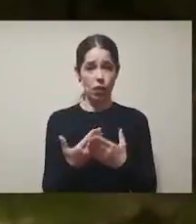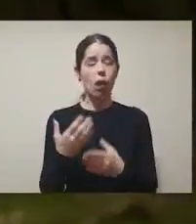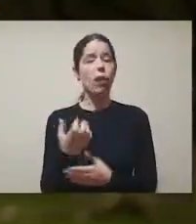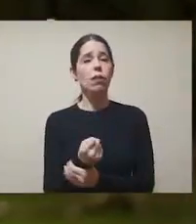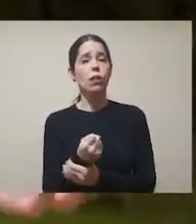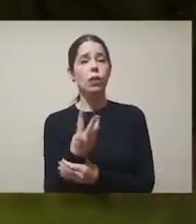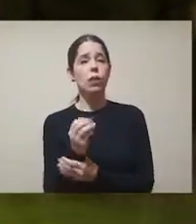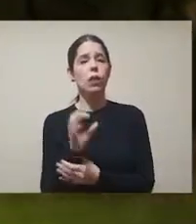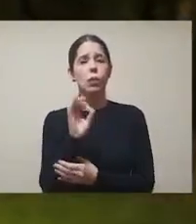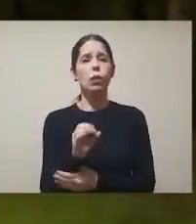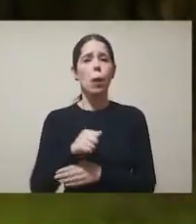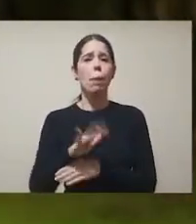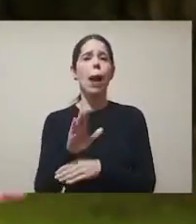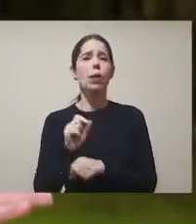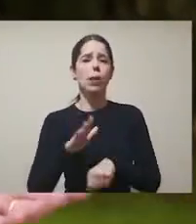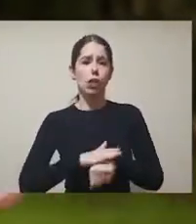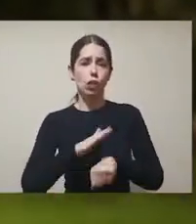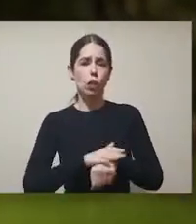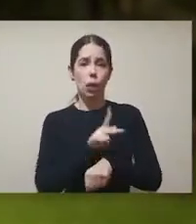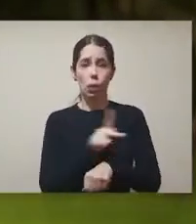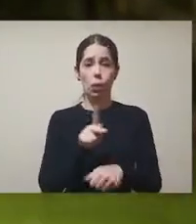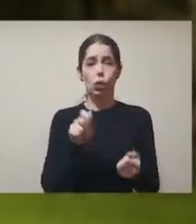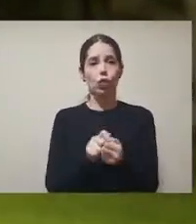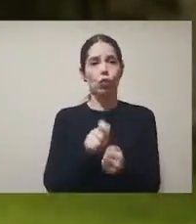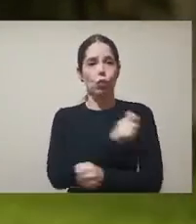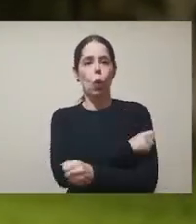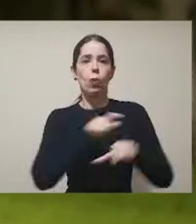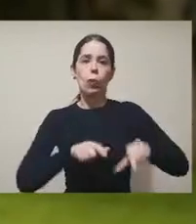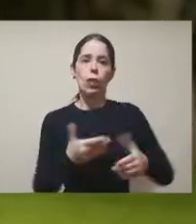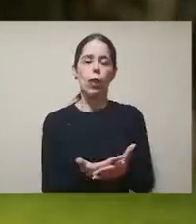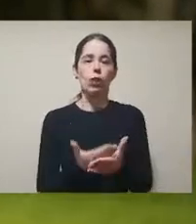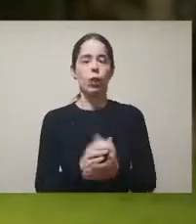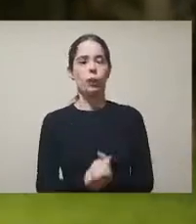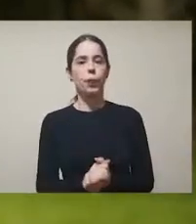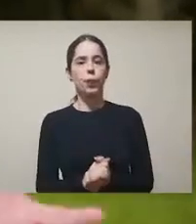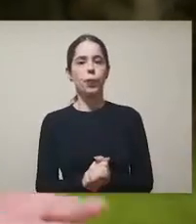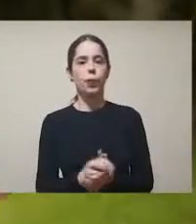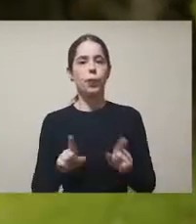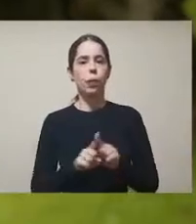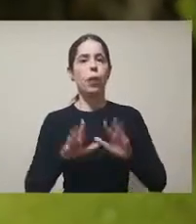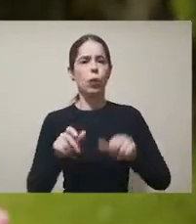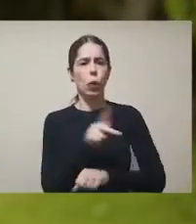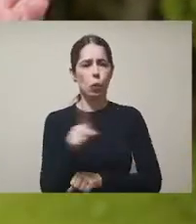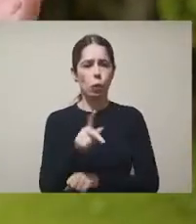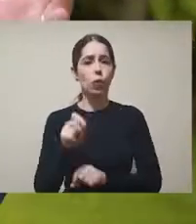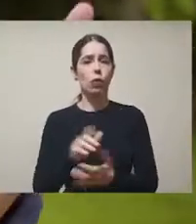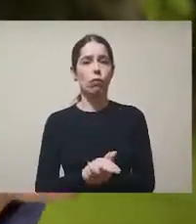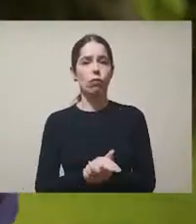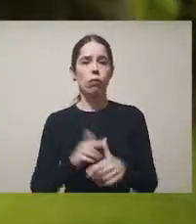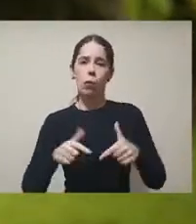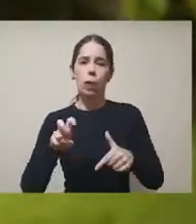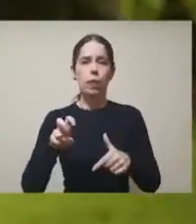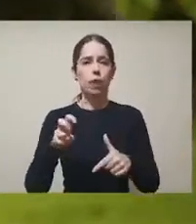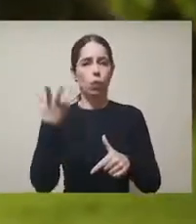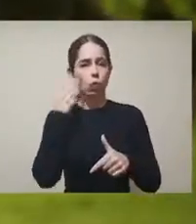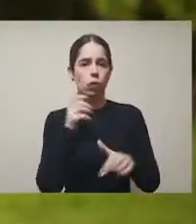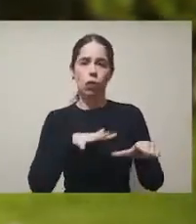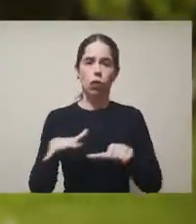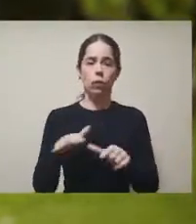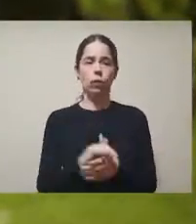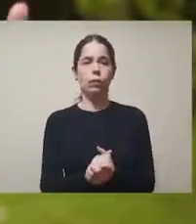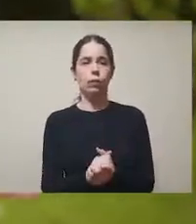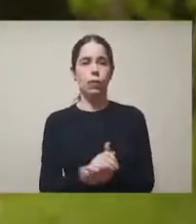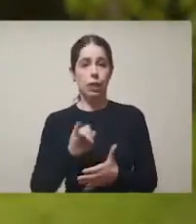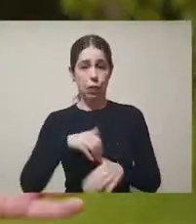garantiu 30% a mais de tempo do professor com aluno em sala de aula. E todos os professores, 5 dias por semana.